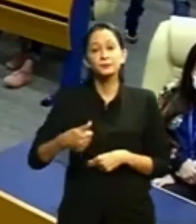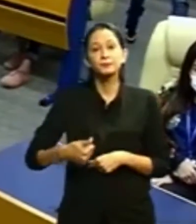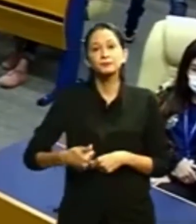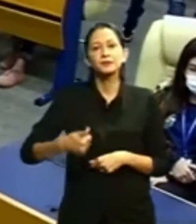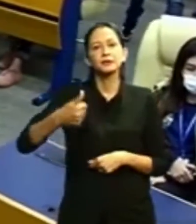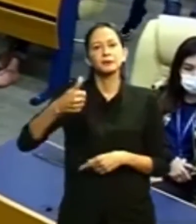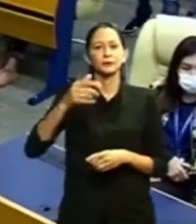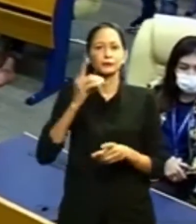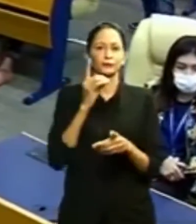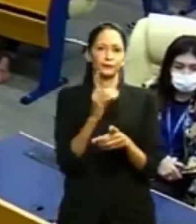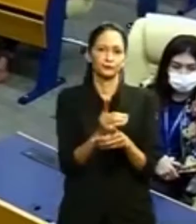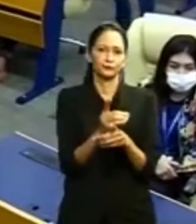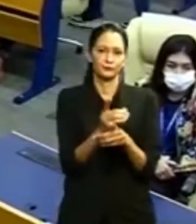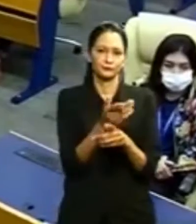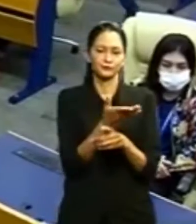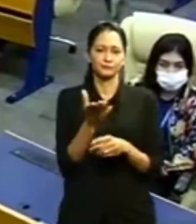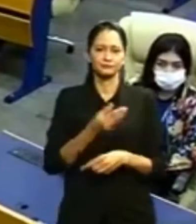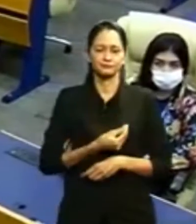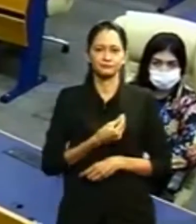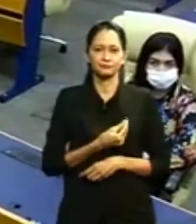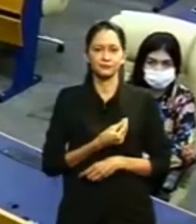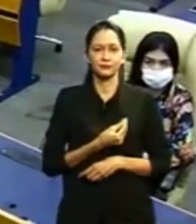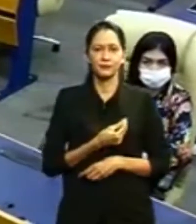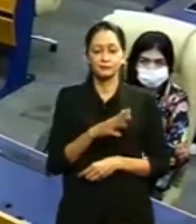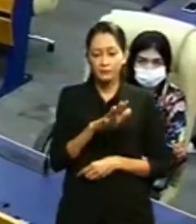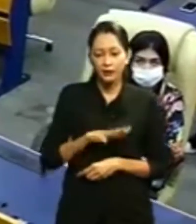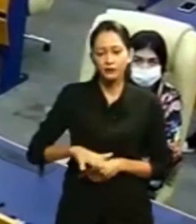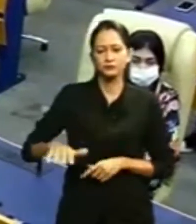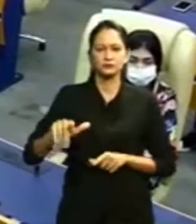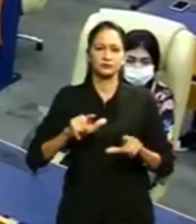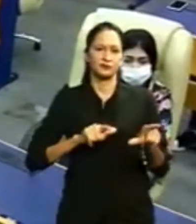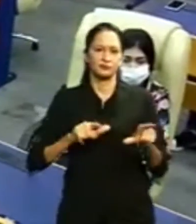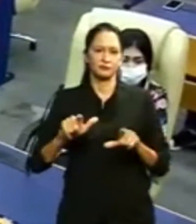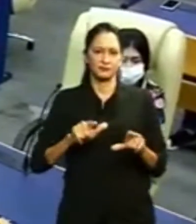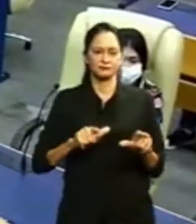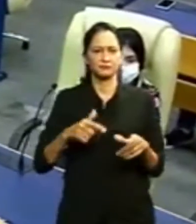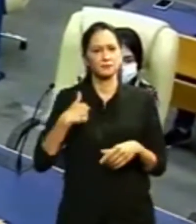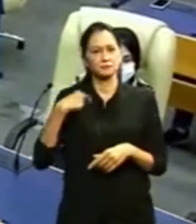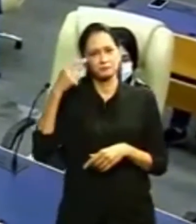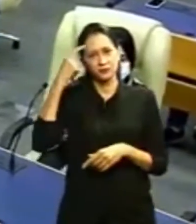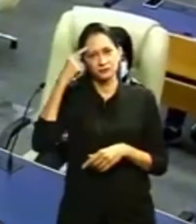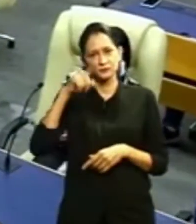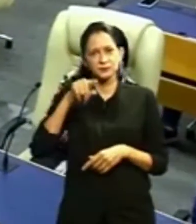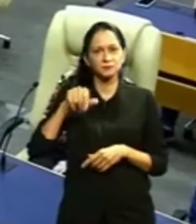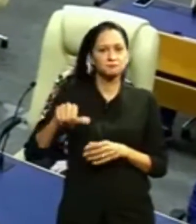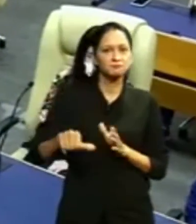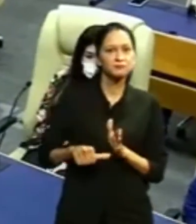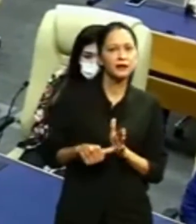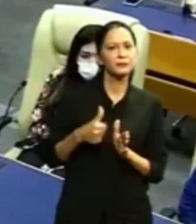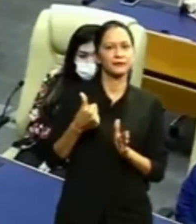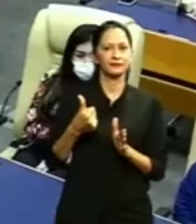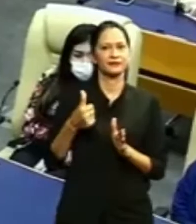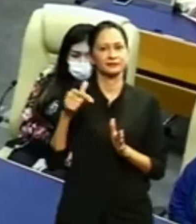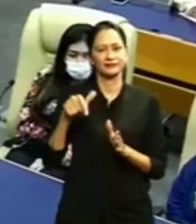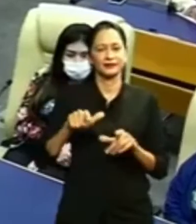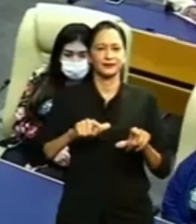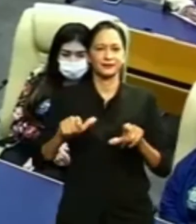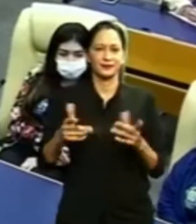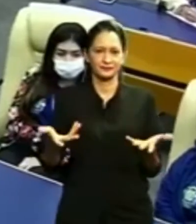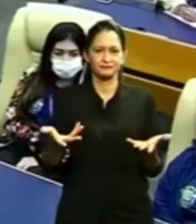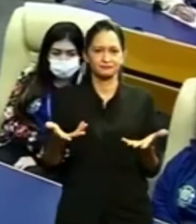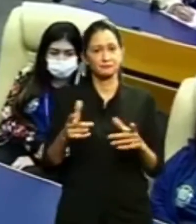tendo, imagino eu, num ambiente de trabalho, né? Acredito que é a primeira experiência de quase todos aqui.